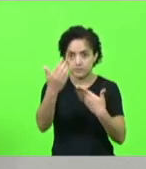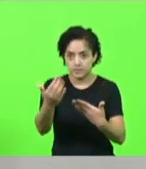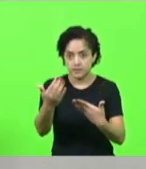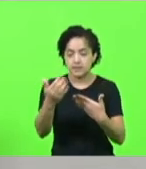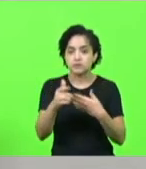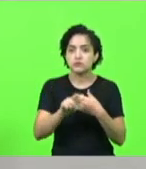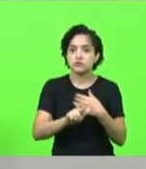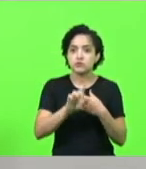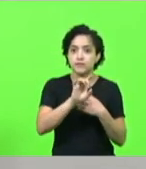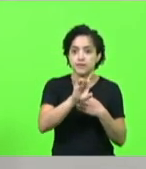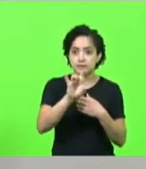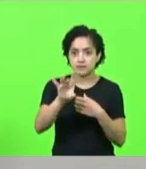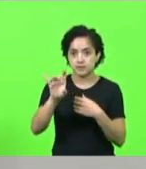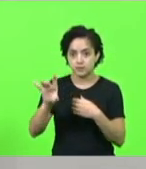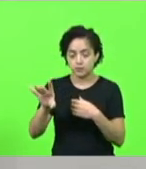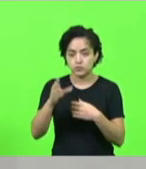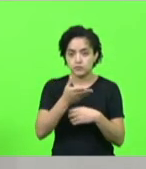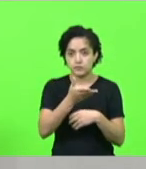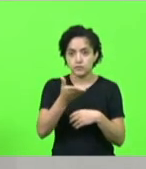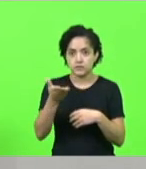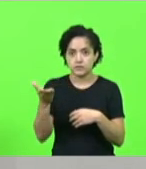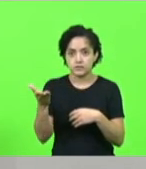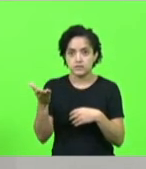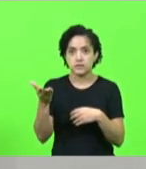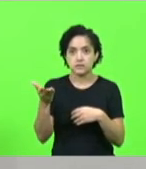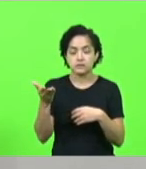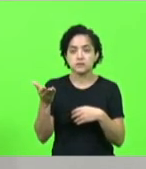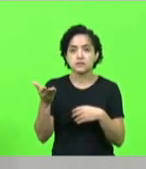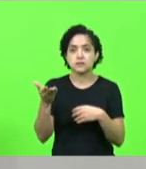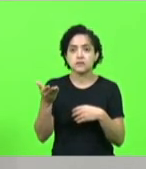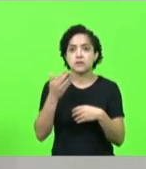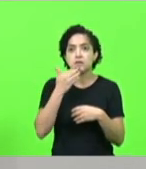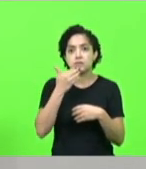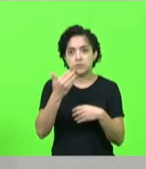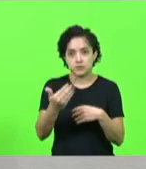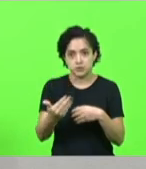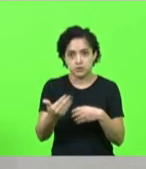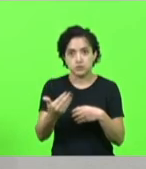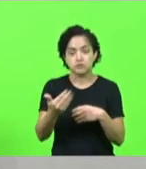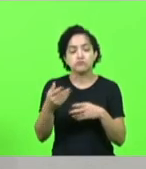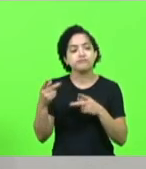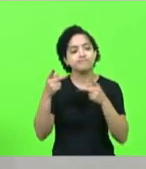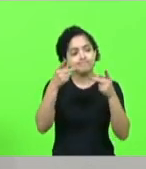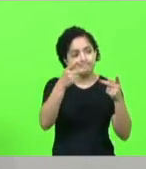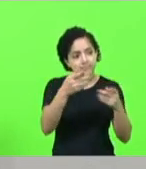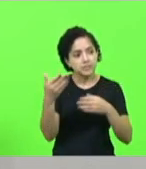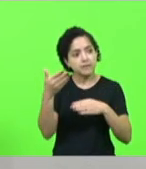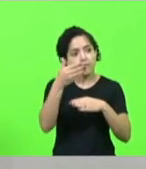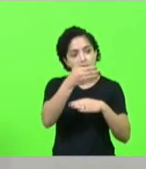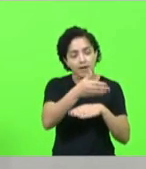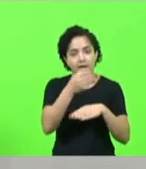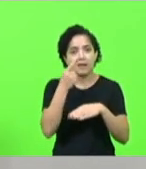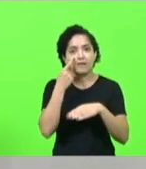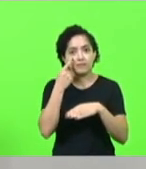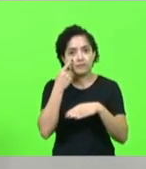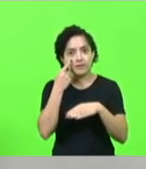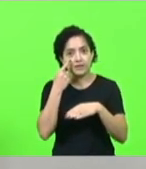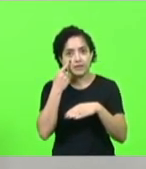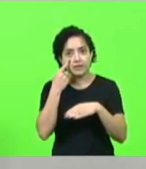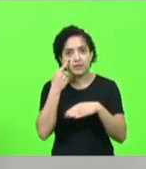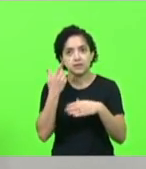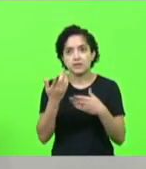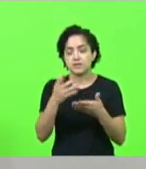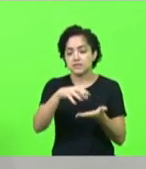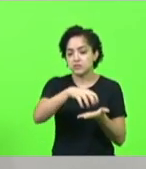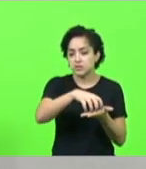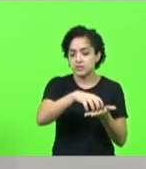a cada um e a cada uma e reitero o pedido visitem-nos em nossas instalações seja na sede